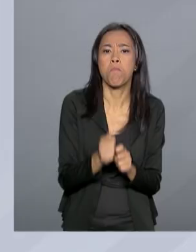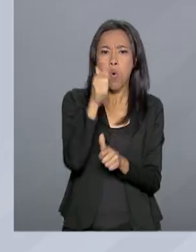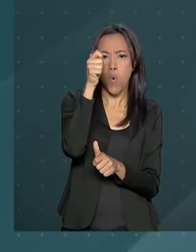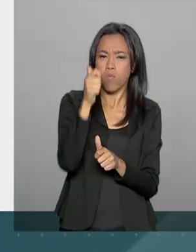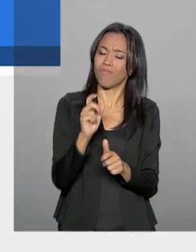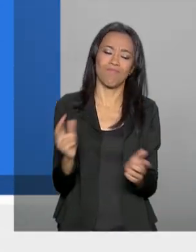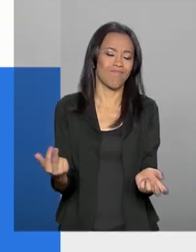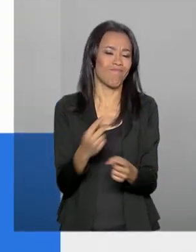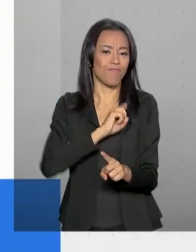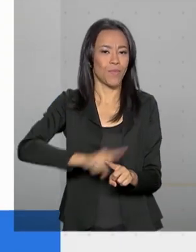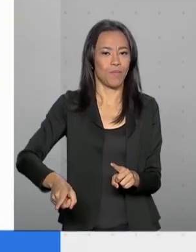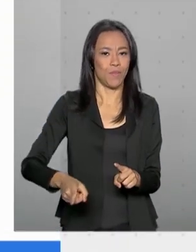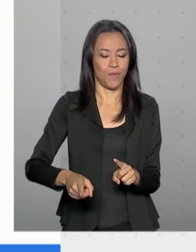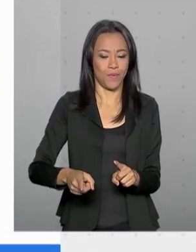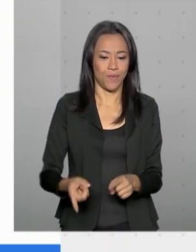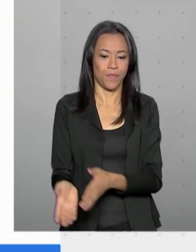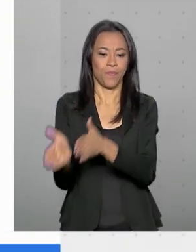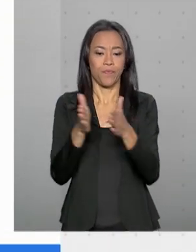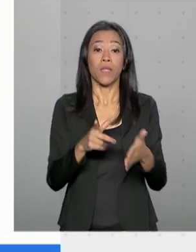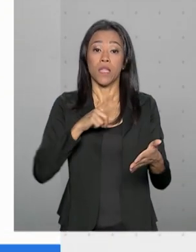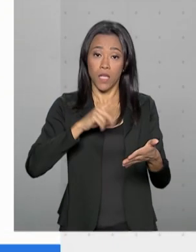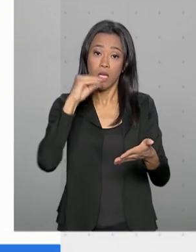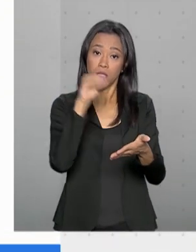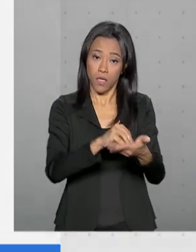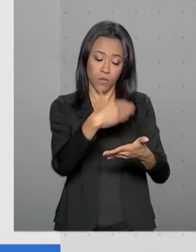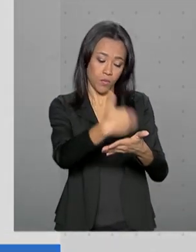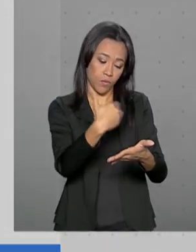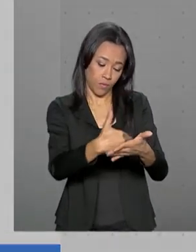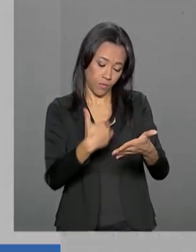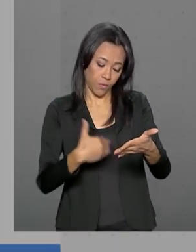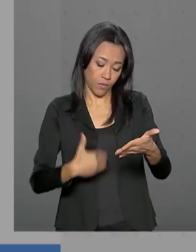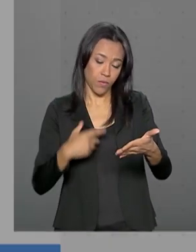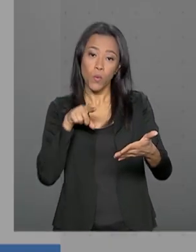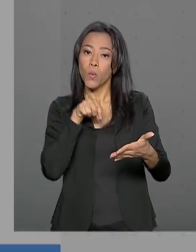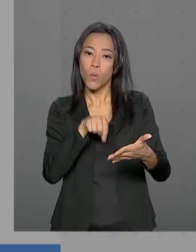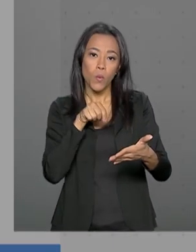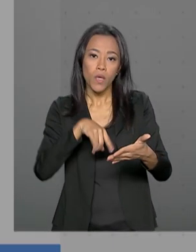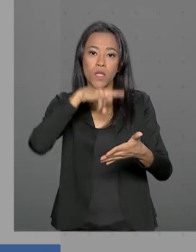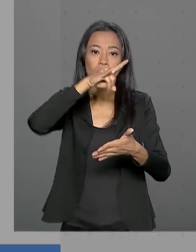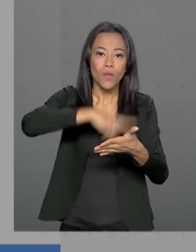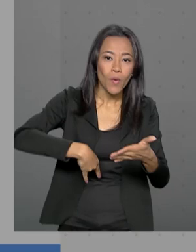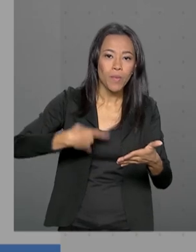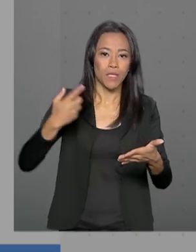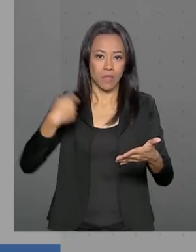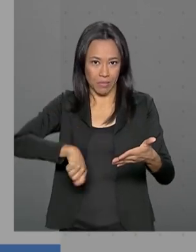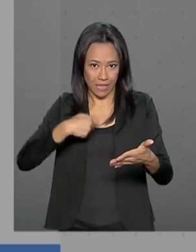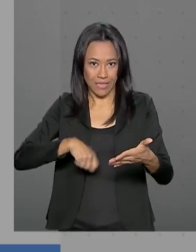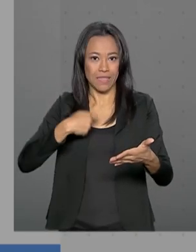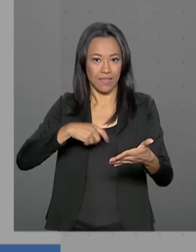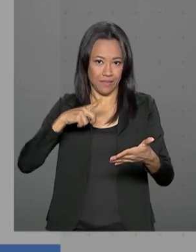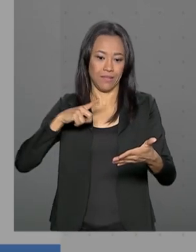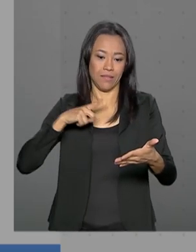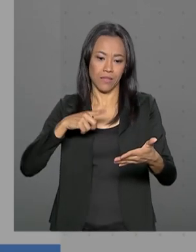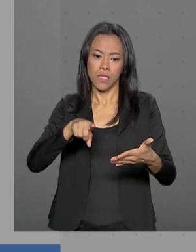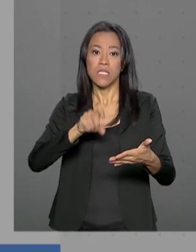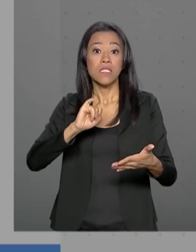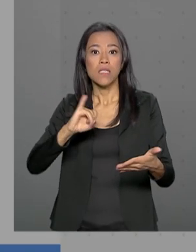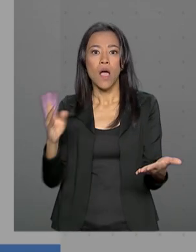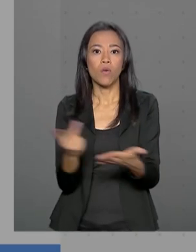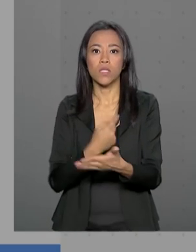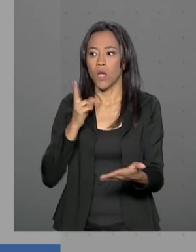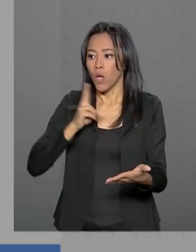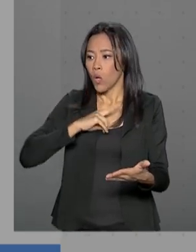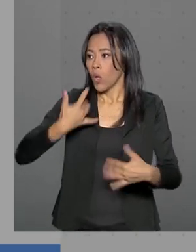proibidos. No guia, também estão informações como documentação para turistas e o que fazer em caso de